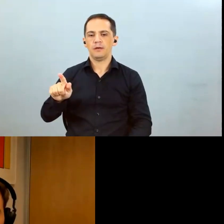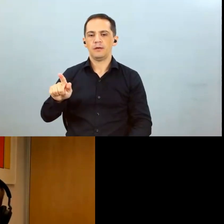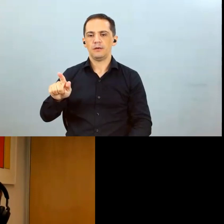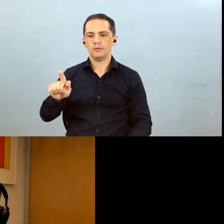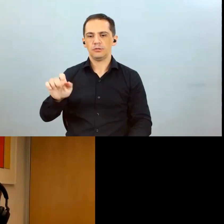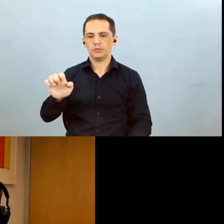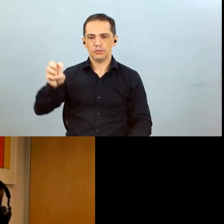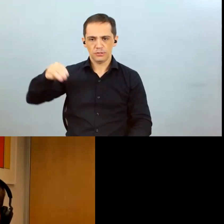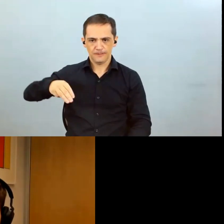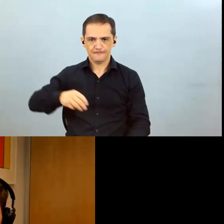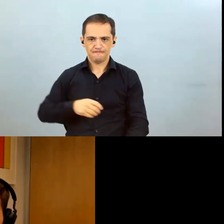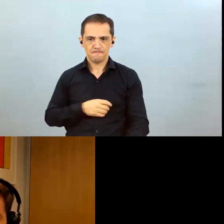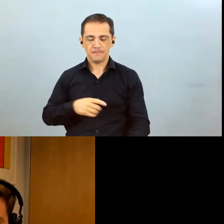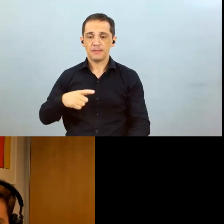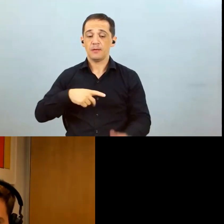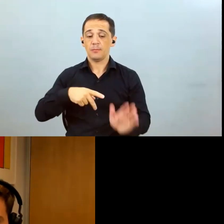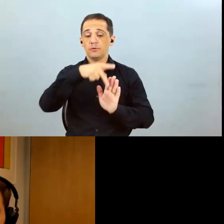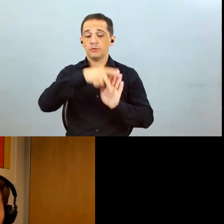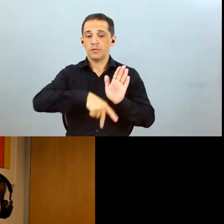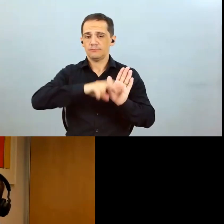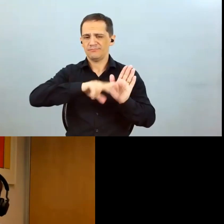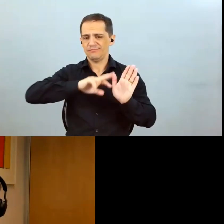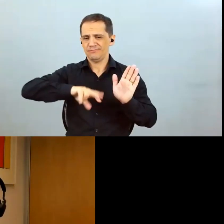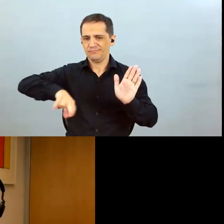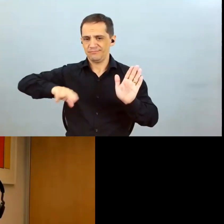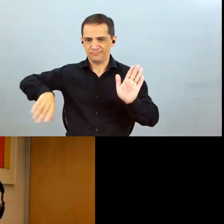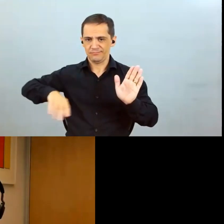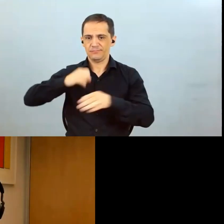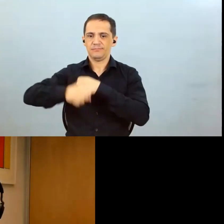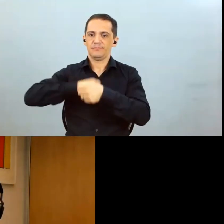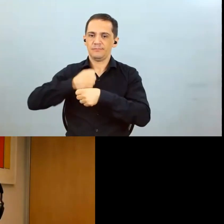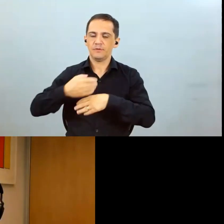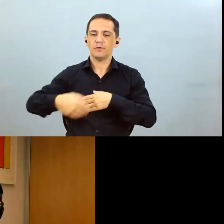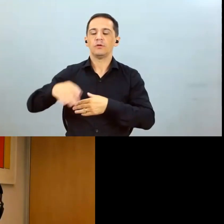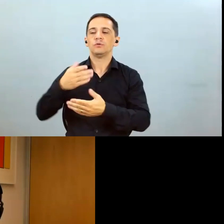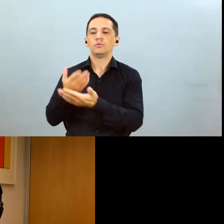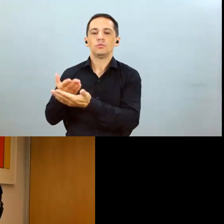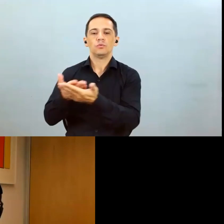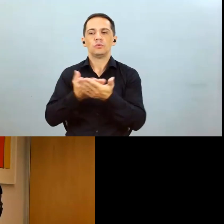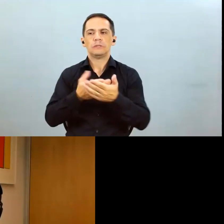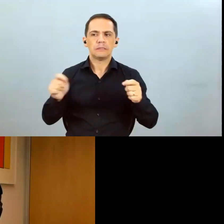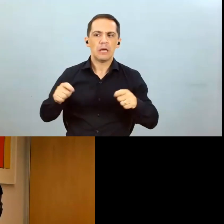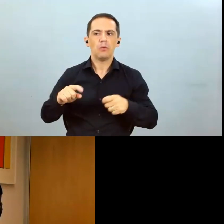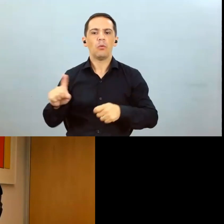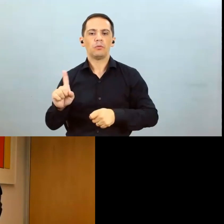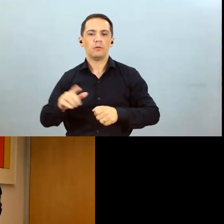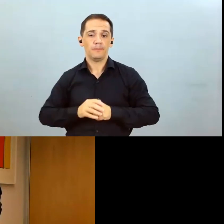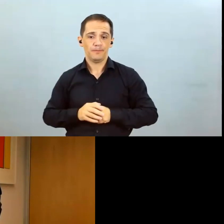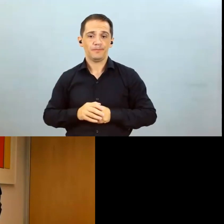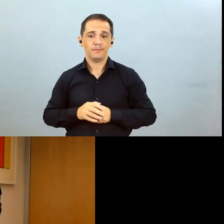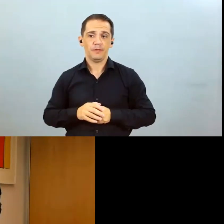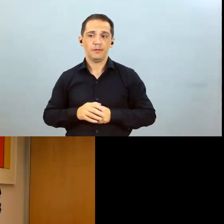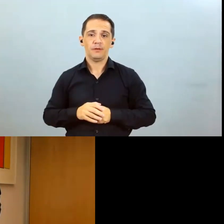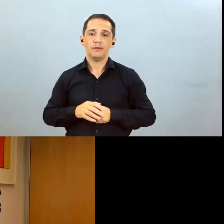nós temos vários projetos para o ano que vem todos eles estão fazendo estudo de viabilidade infelizmente os juros nesses patamares eles praticamente